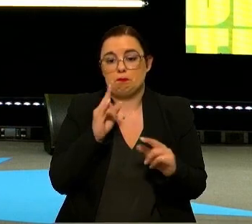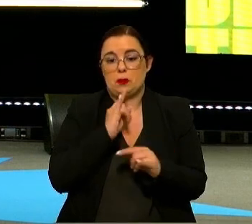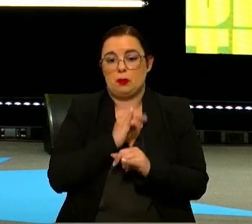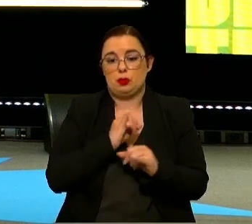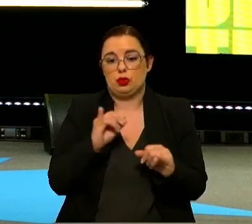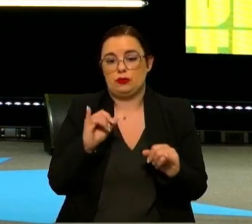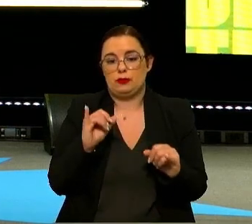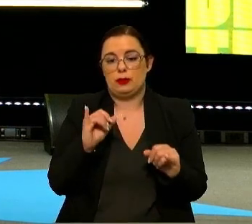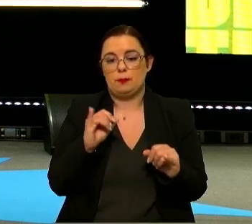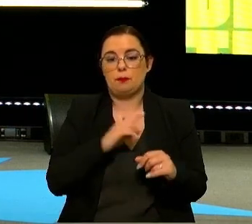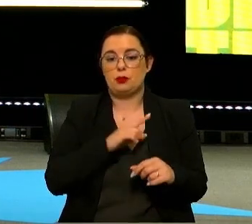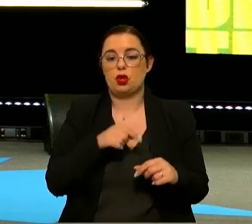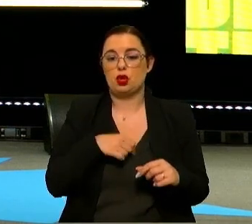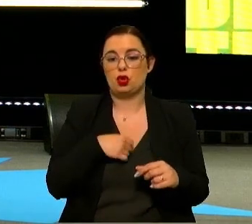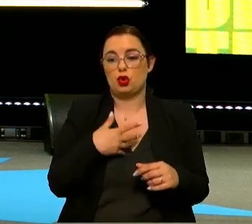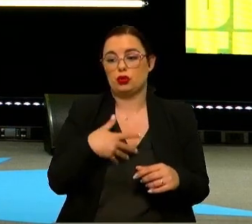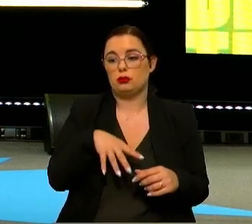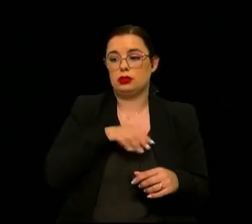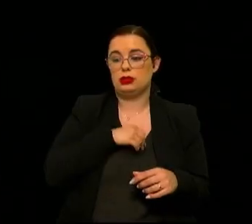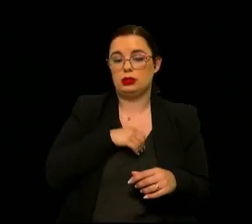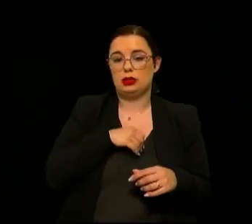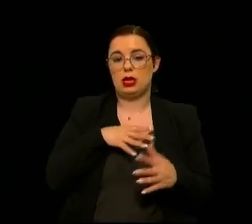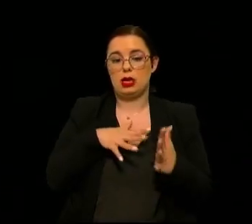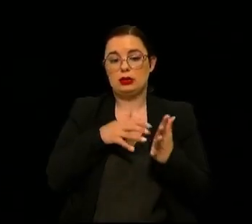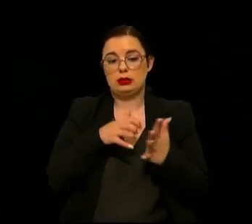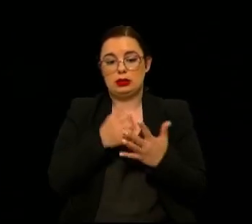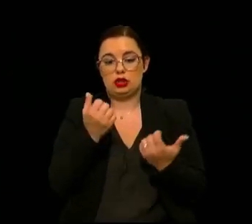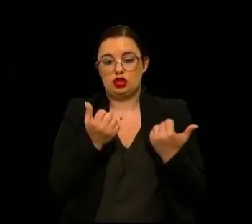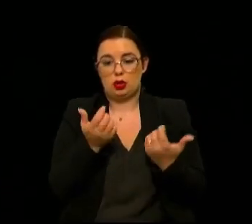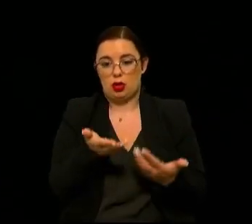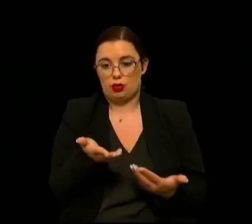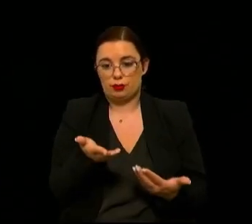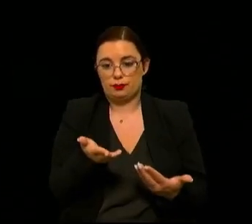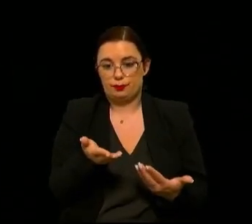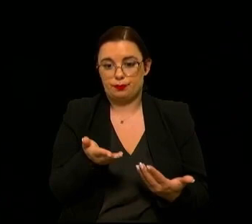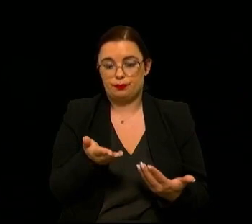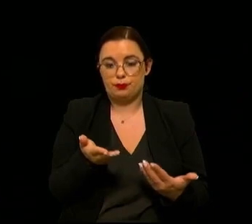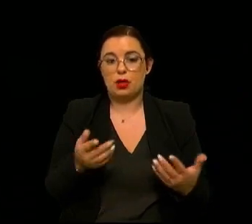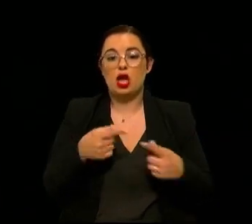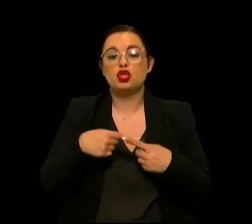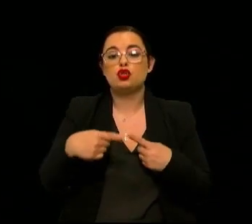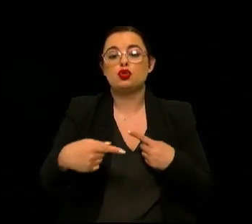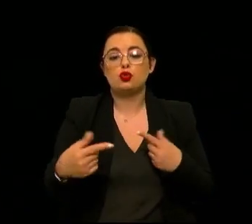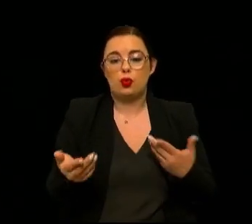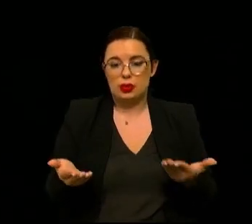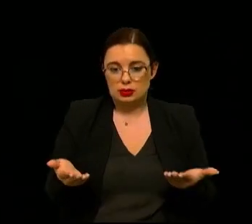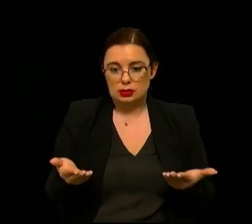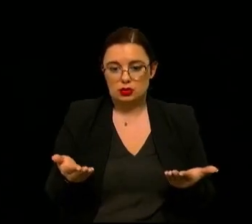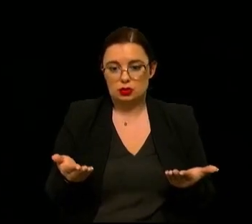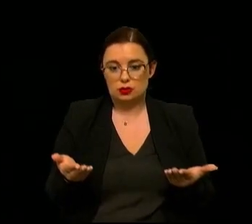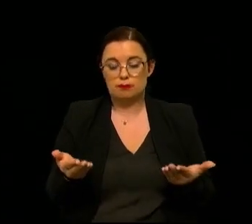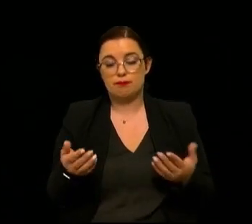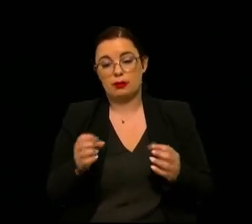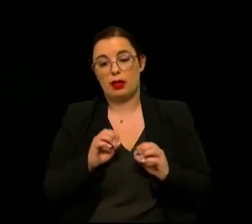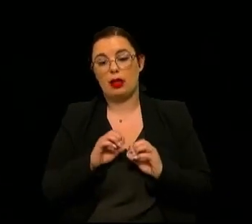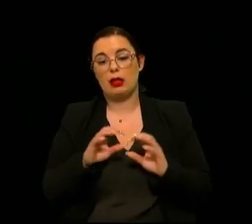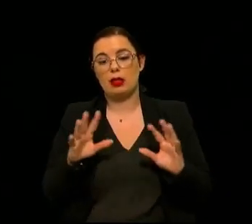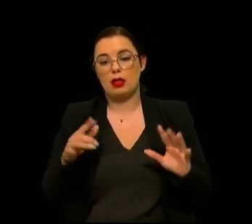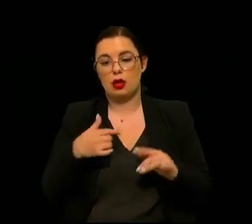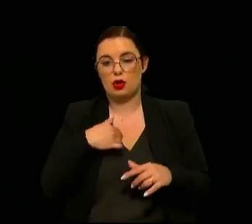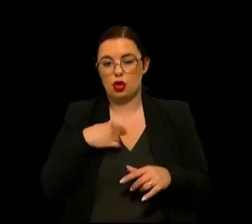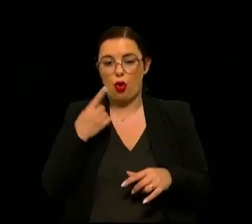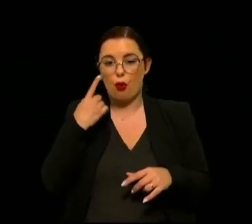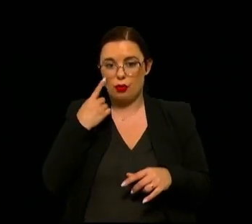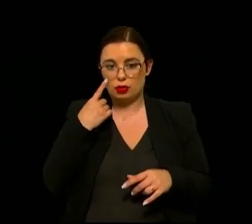nós possamos tolerar os acidentes na estrada aliás as consequências dos acidentes na estrada e obviamente também vejo